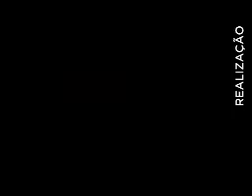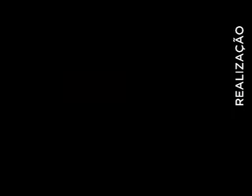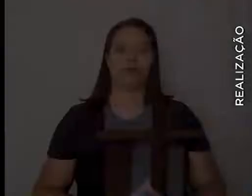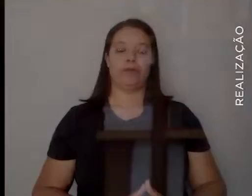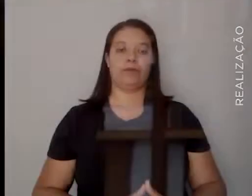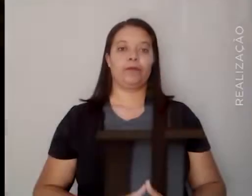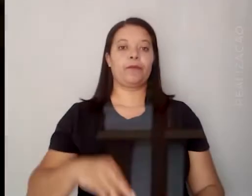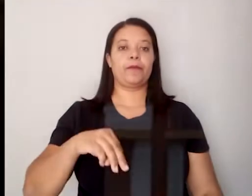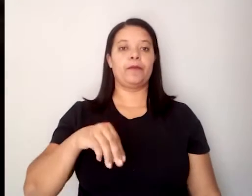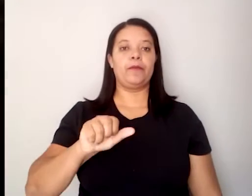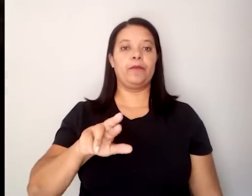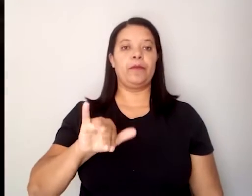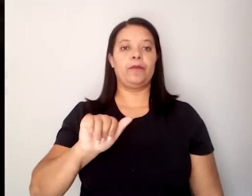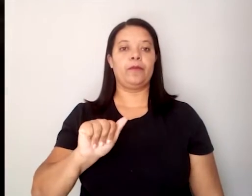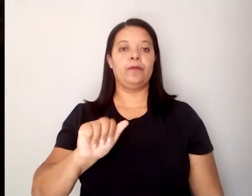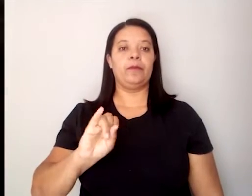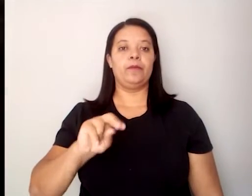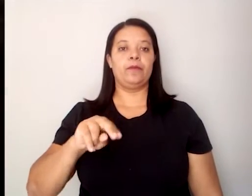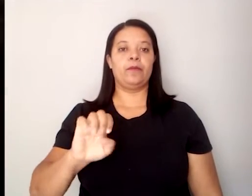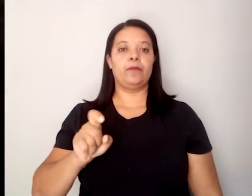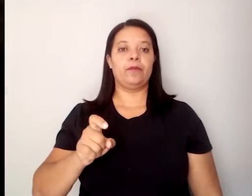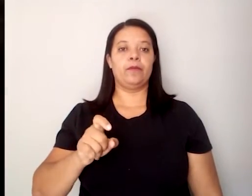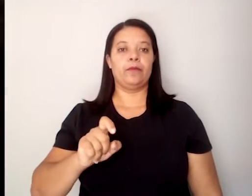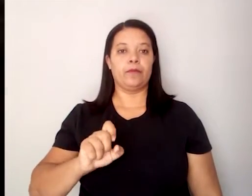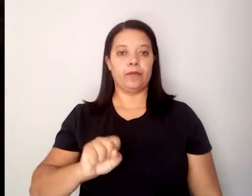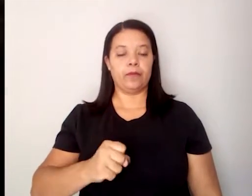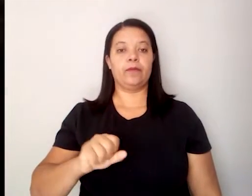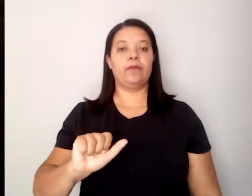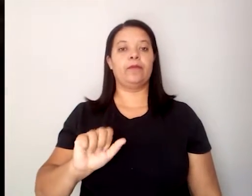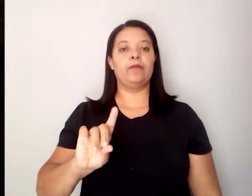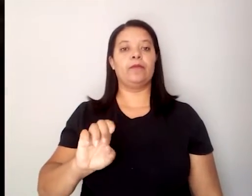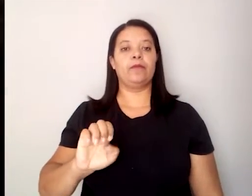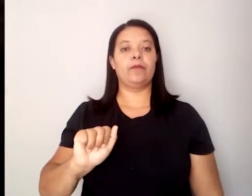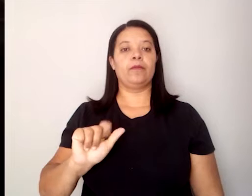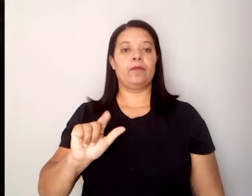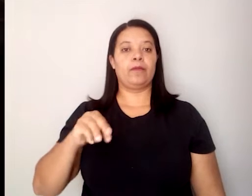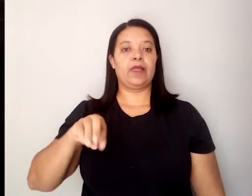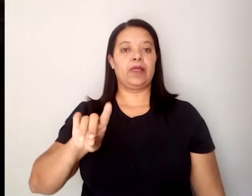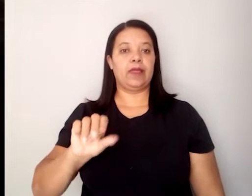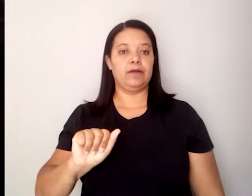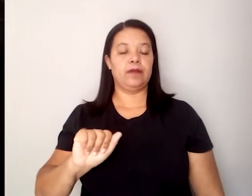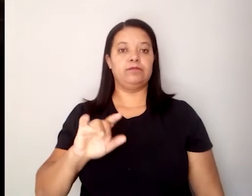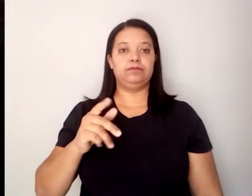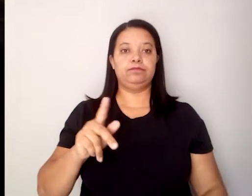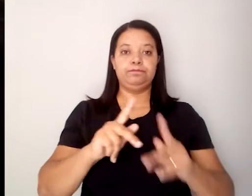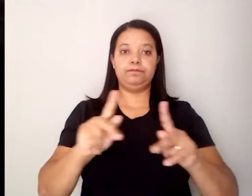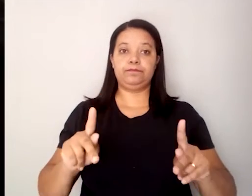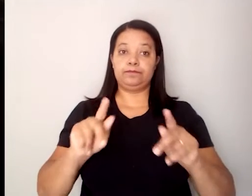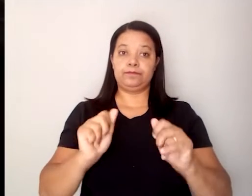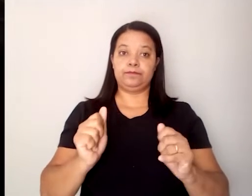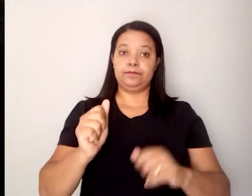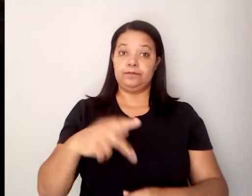I'm Maria Inês de Almeida, sou professora aposentada da Universidade Federal de Minas Gerais